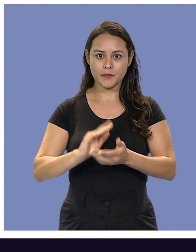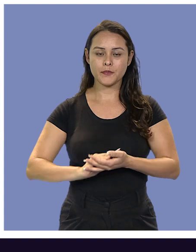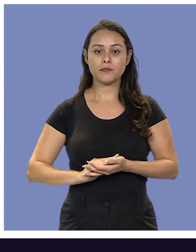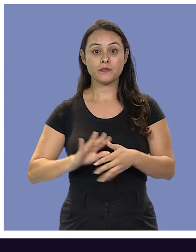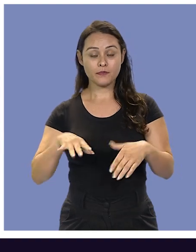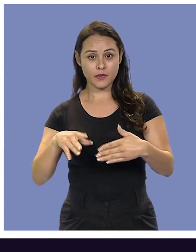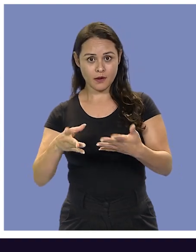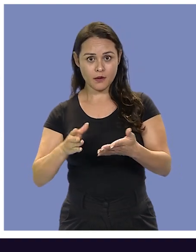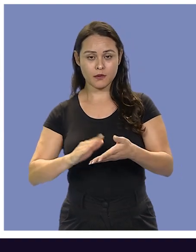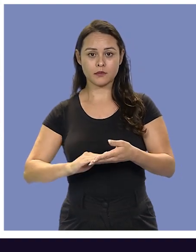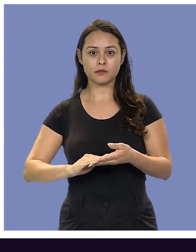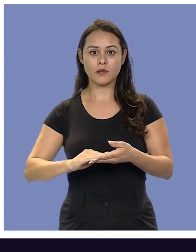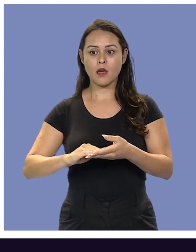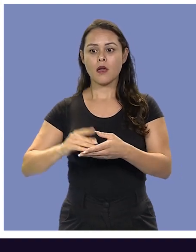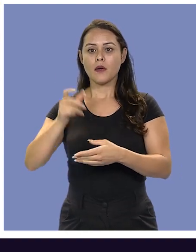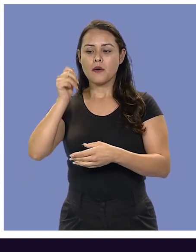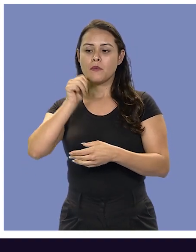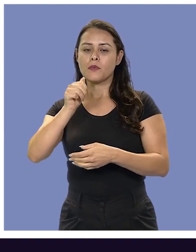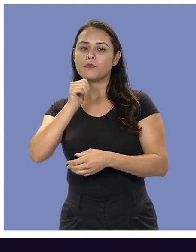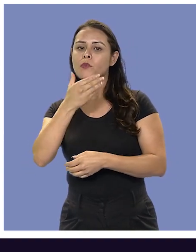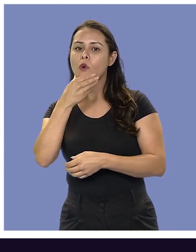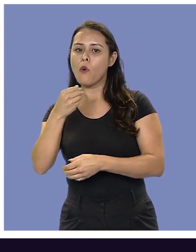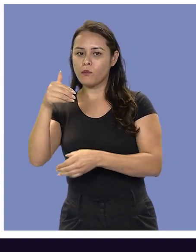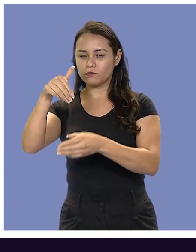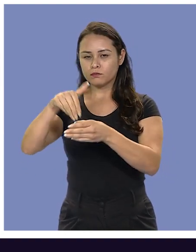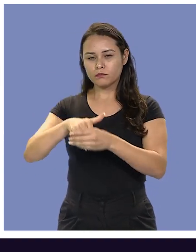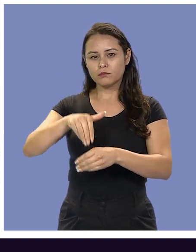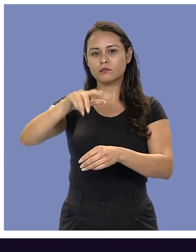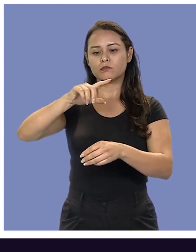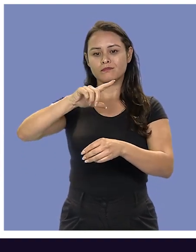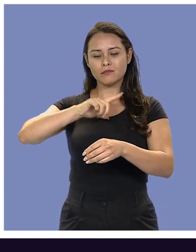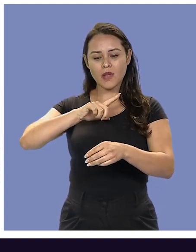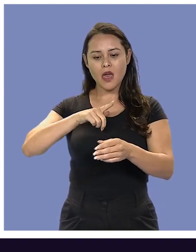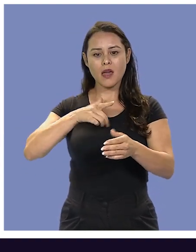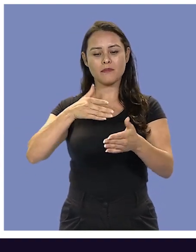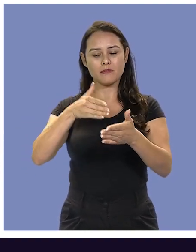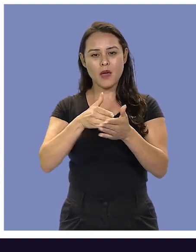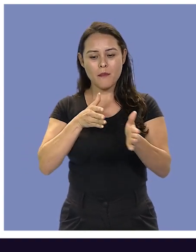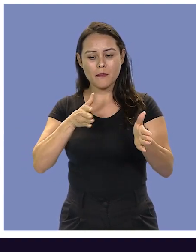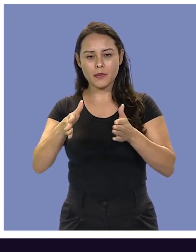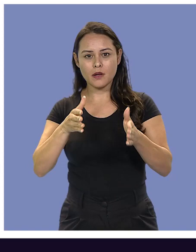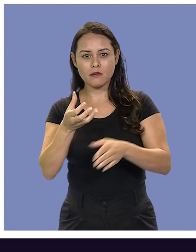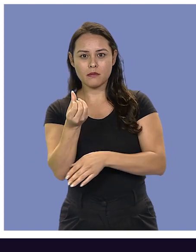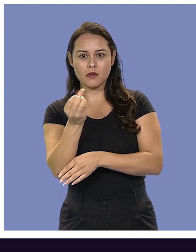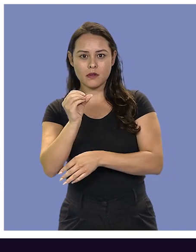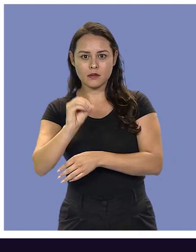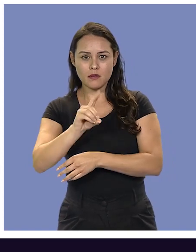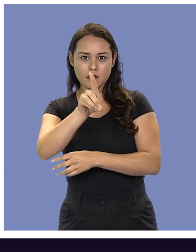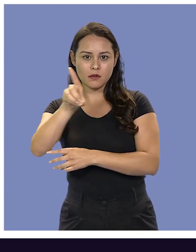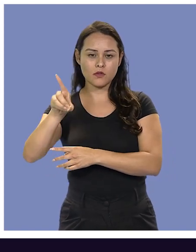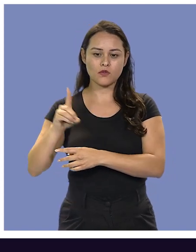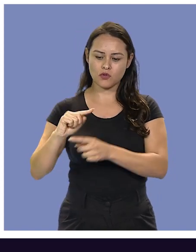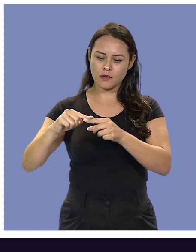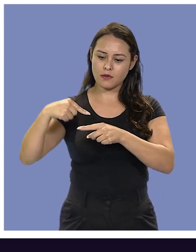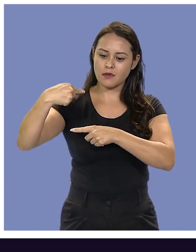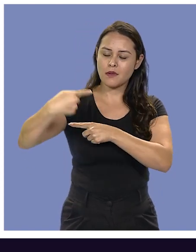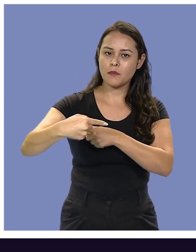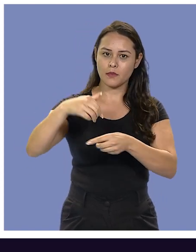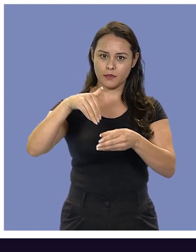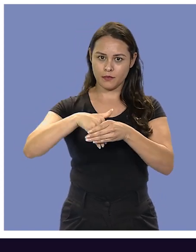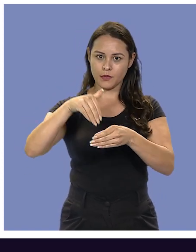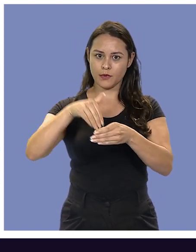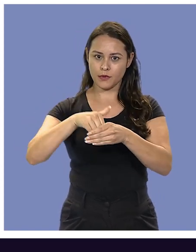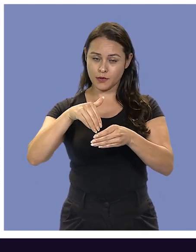Fechou? Seguinte, eleitores e eleitoras têm 60 dias depois da